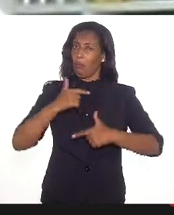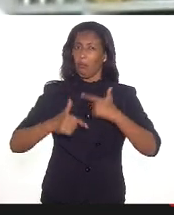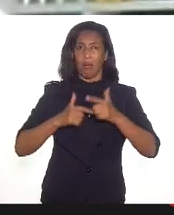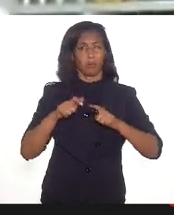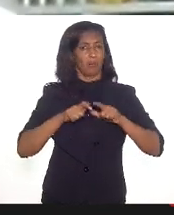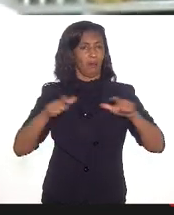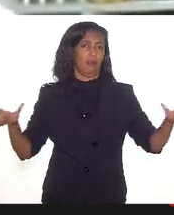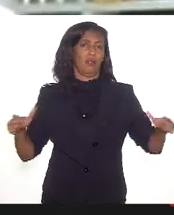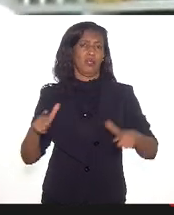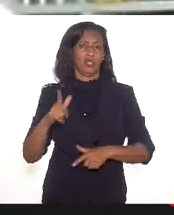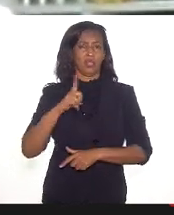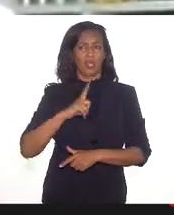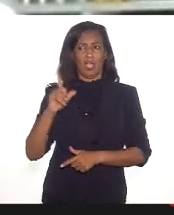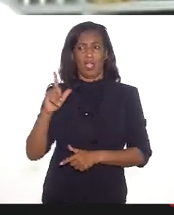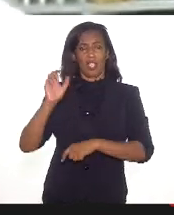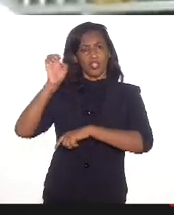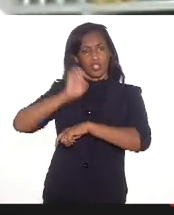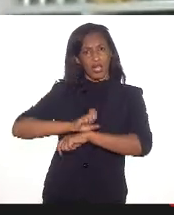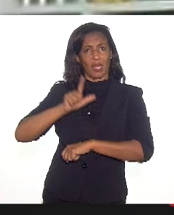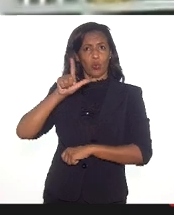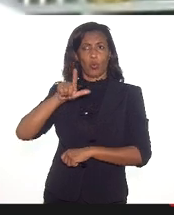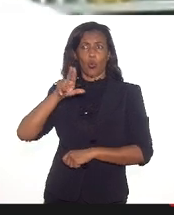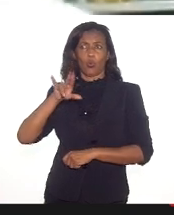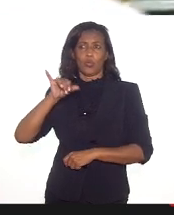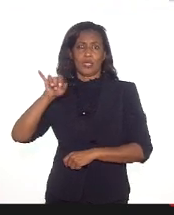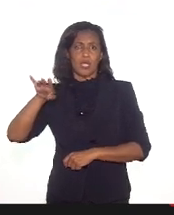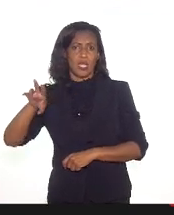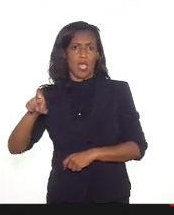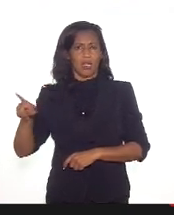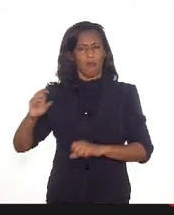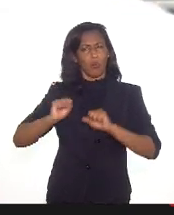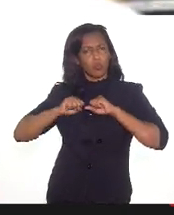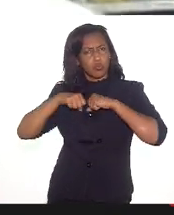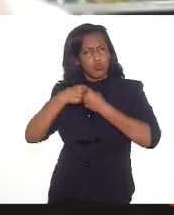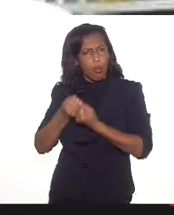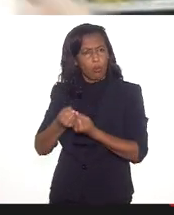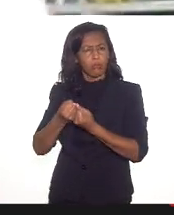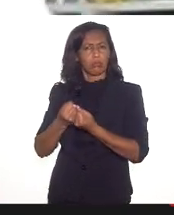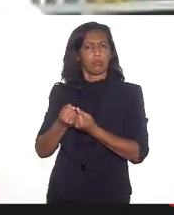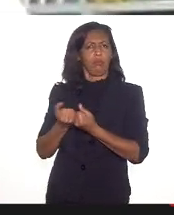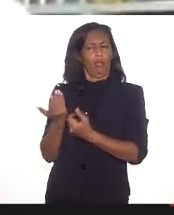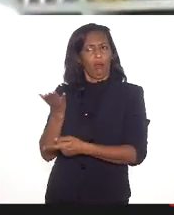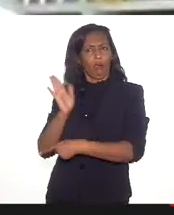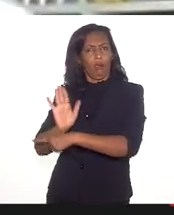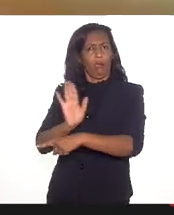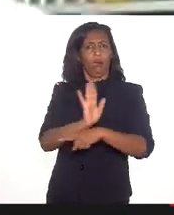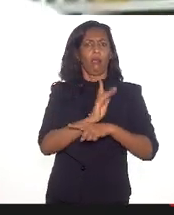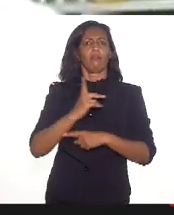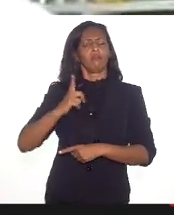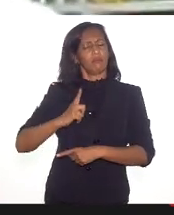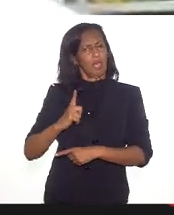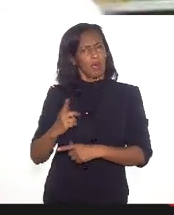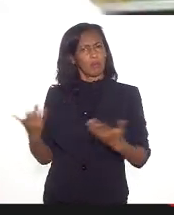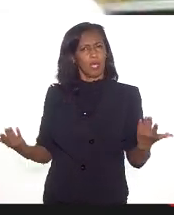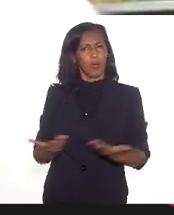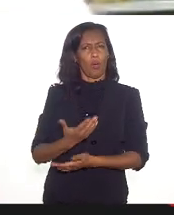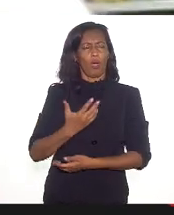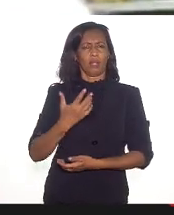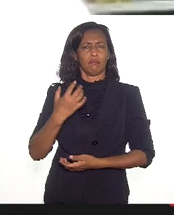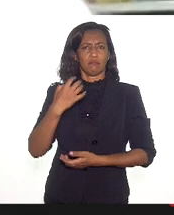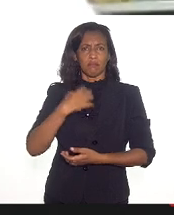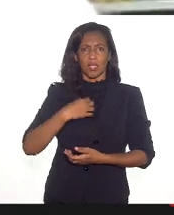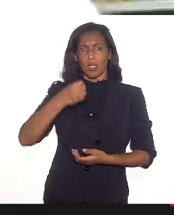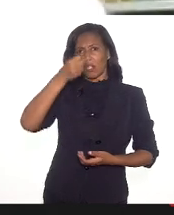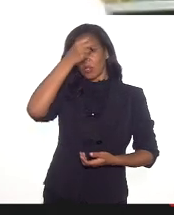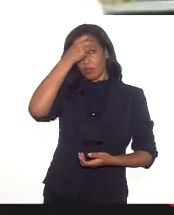por exemplo, o Luciene, que é do Estado, tem feito um esforço muito grande. Temos esperança agora que o município também volte a